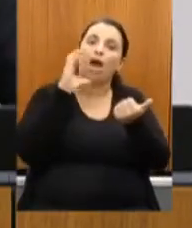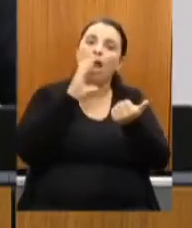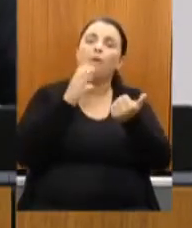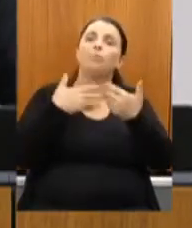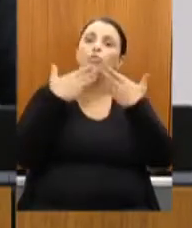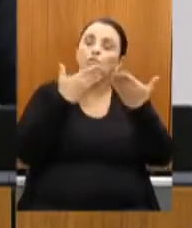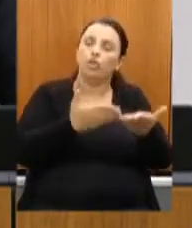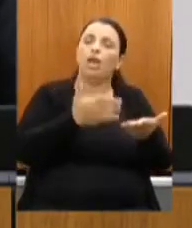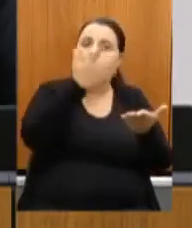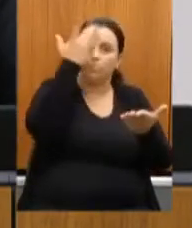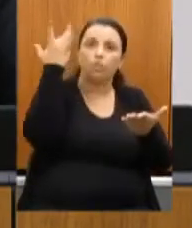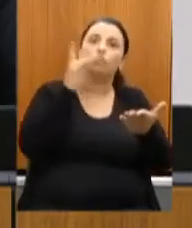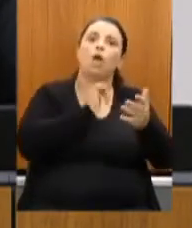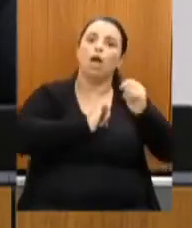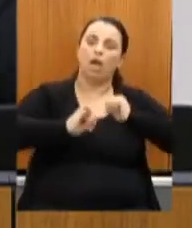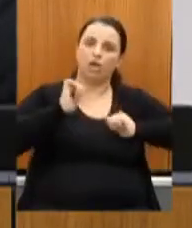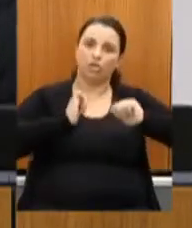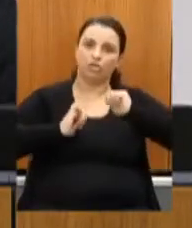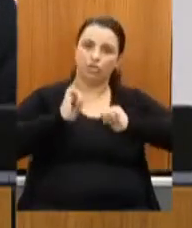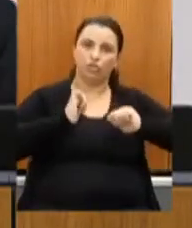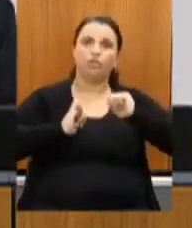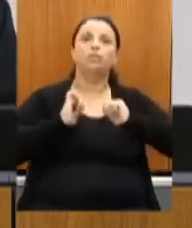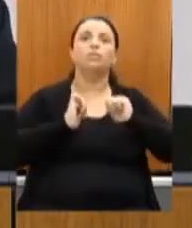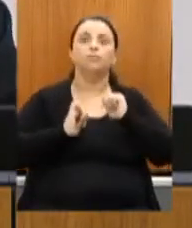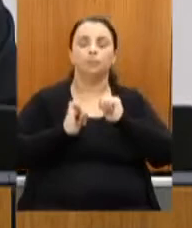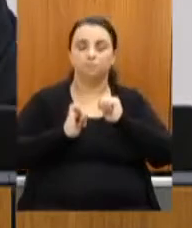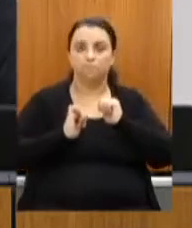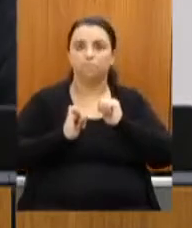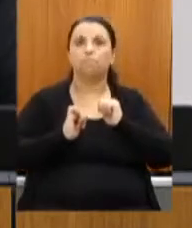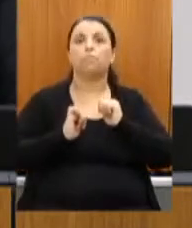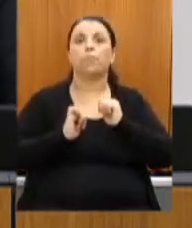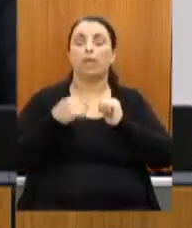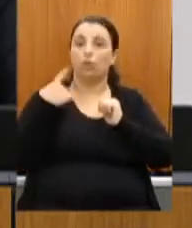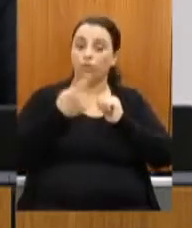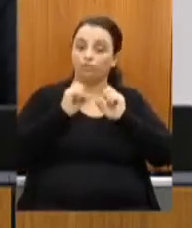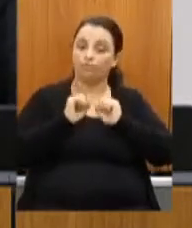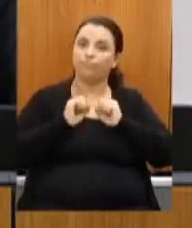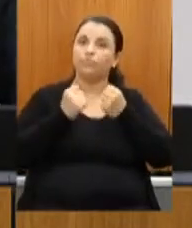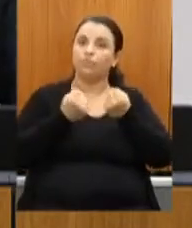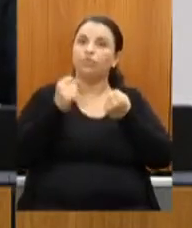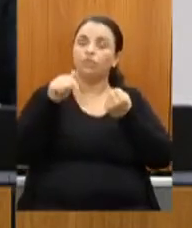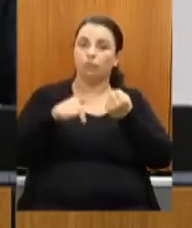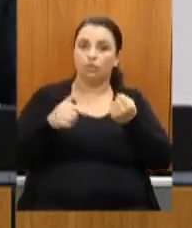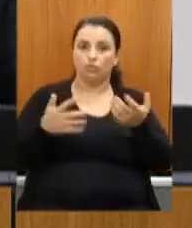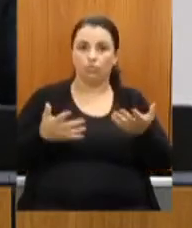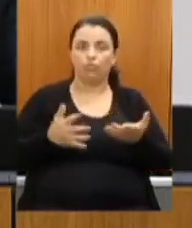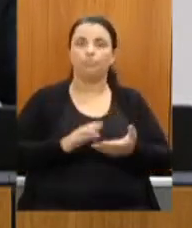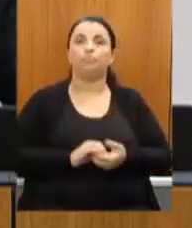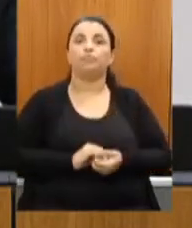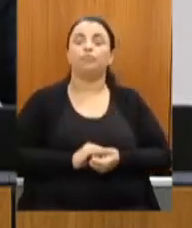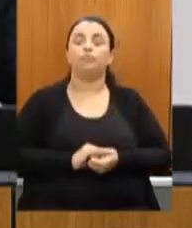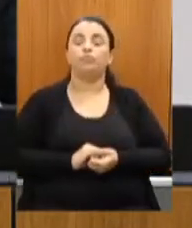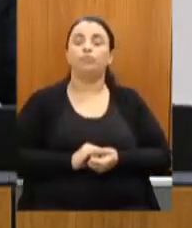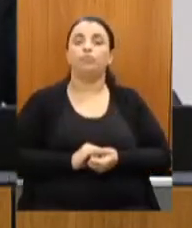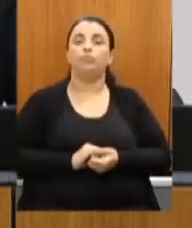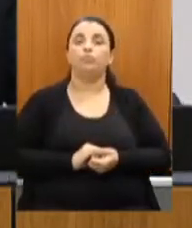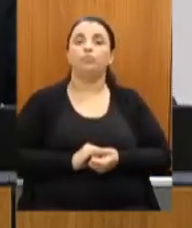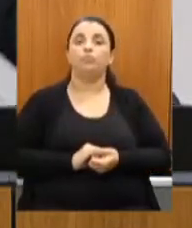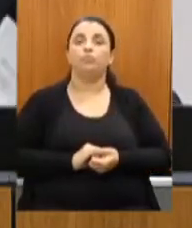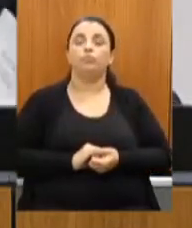até as mãos daqueles que mais precisam. Então, nós estaremos defendendo essa questão. A questão